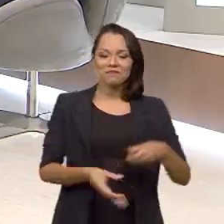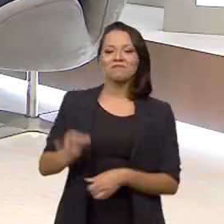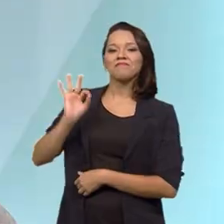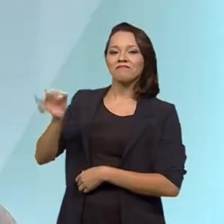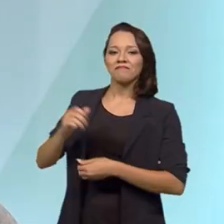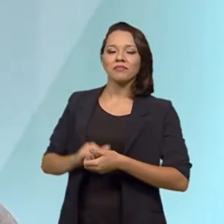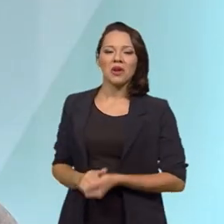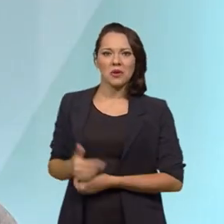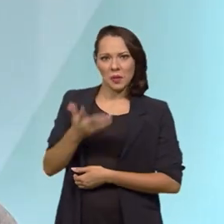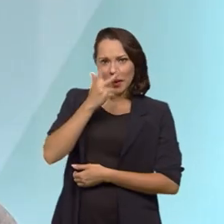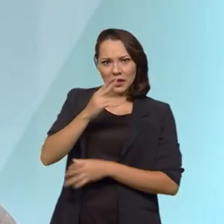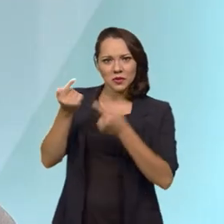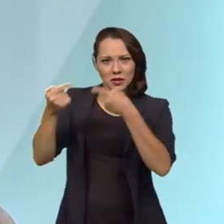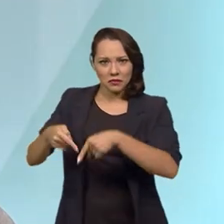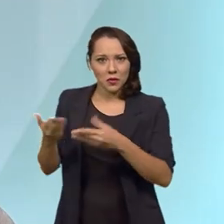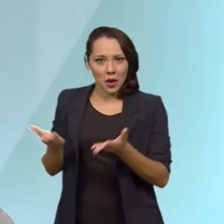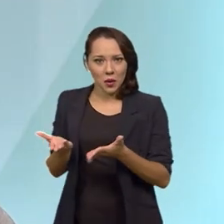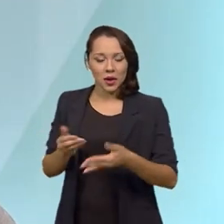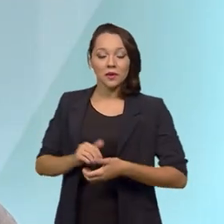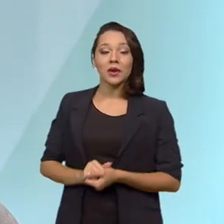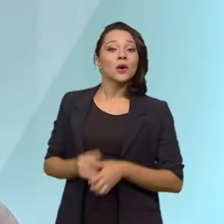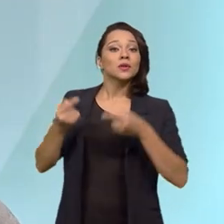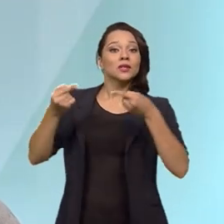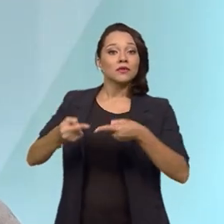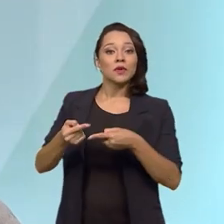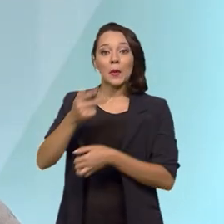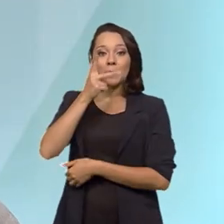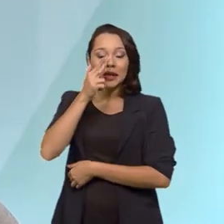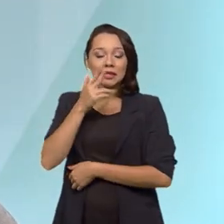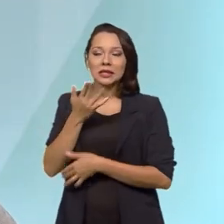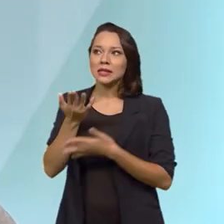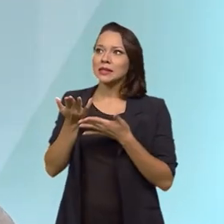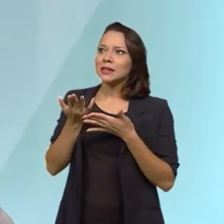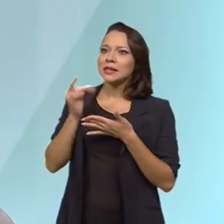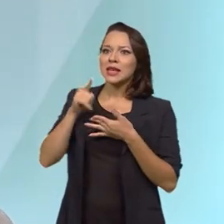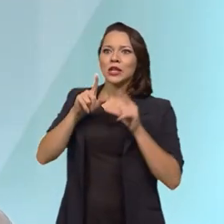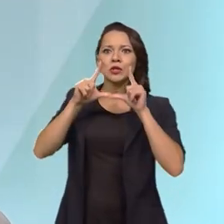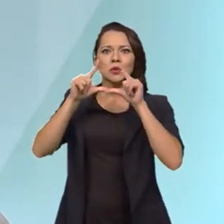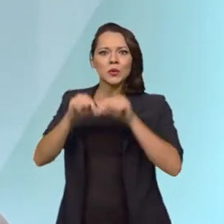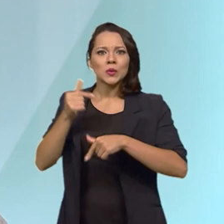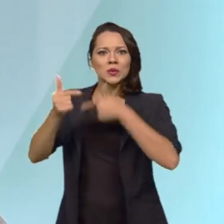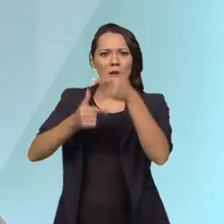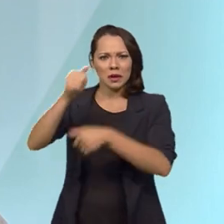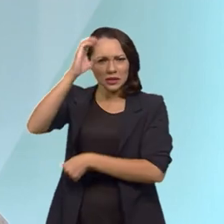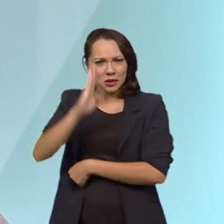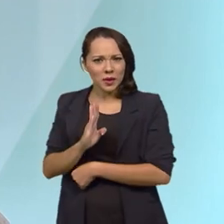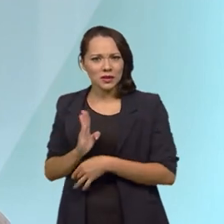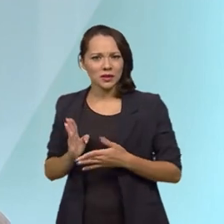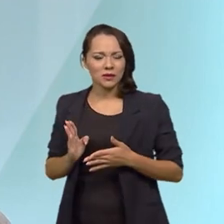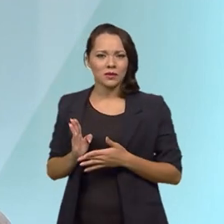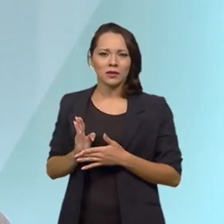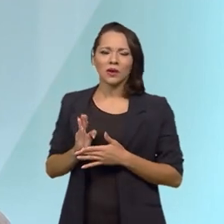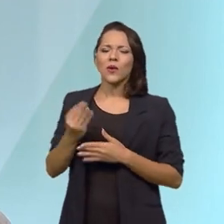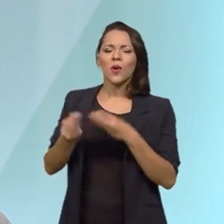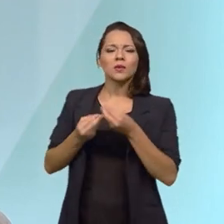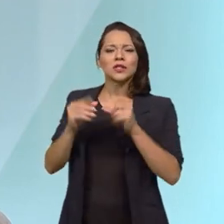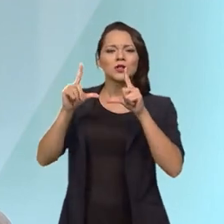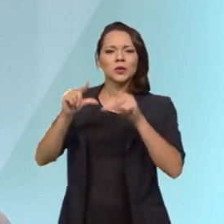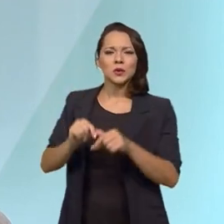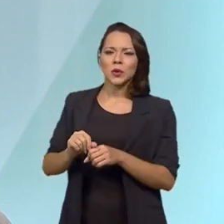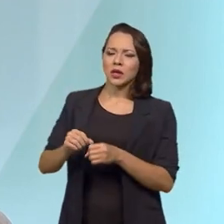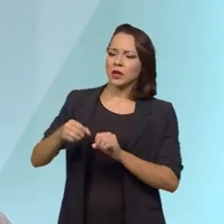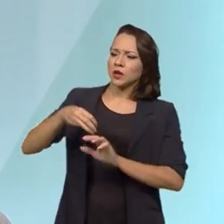primeiro momento parecia um desafio, o desafio parecia que ia reduzir as atividades no Brasil, como você reduz as